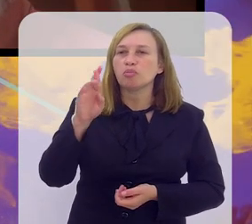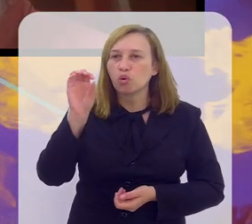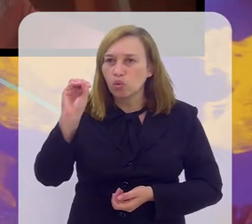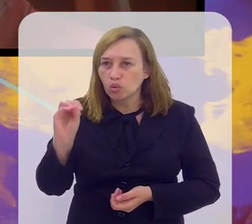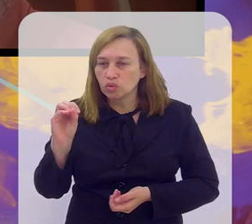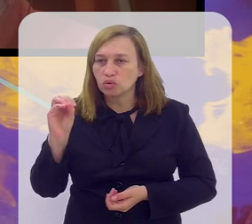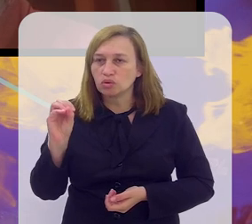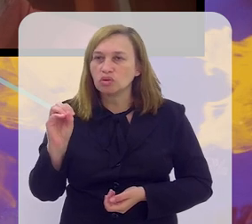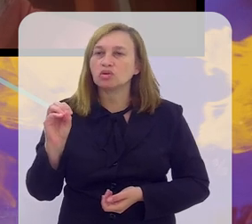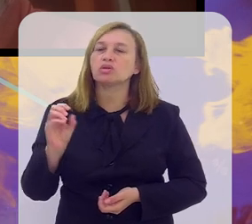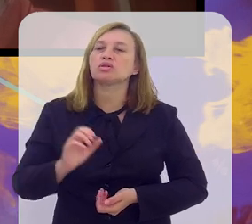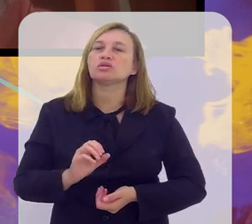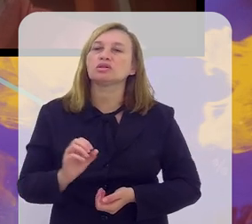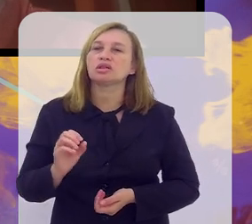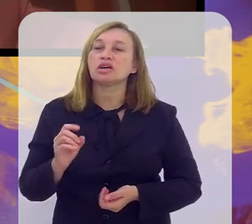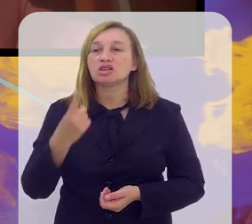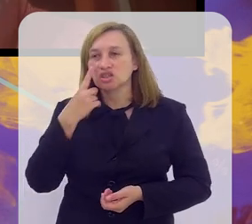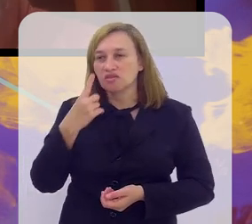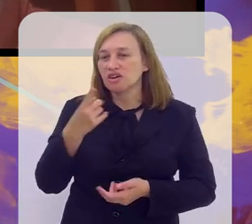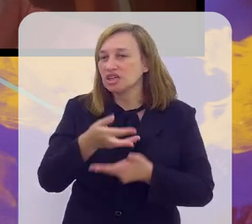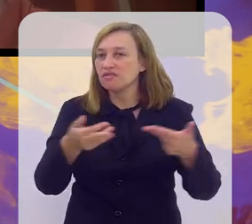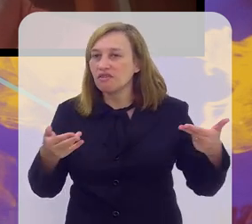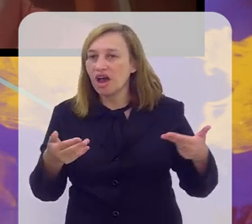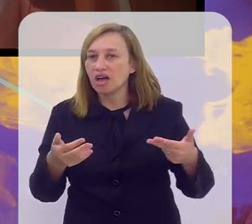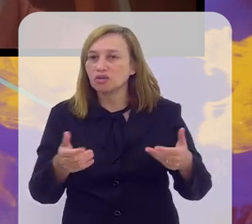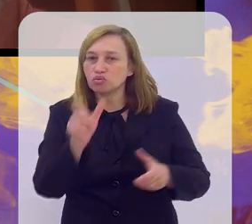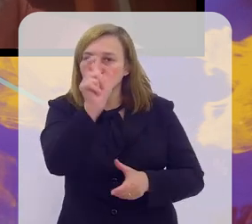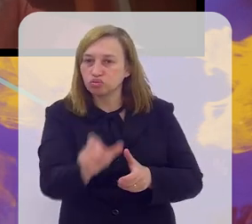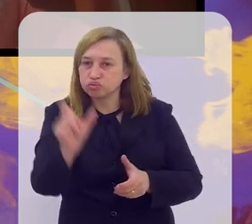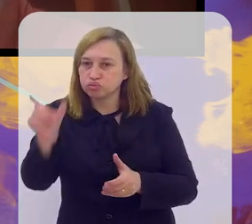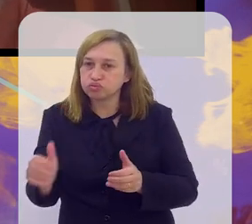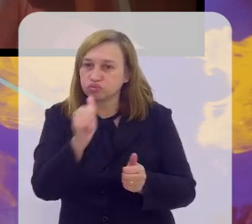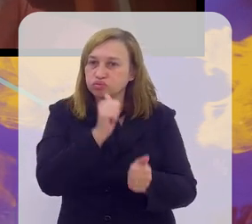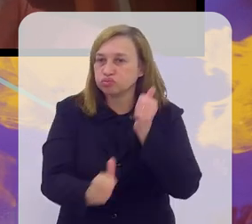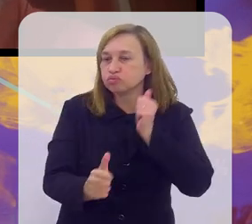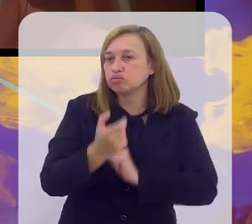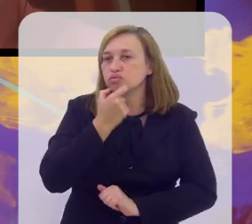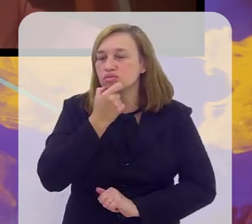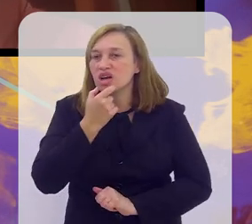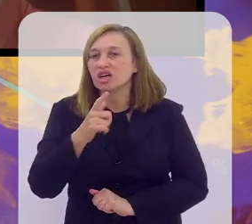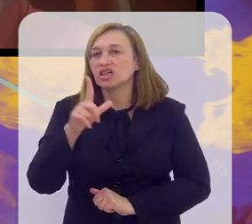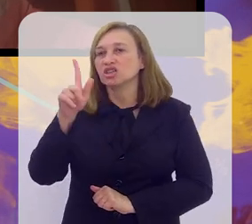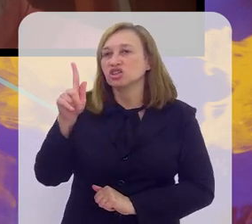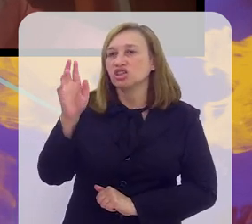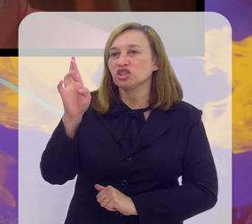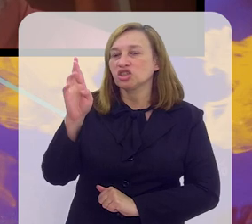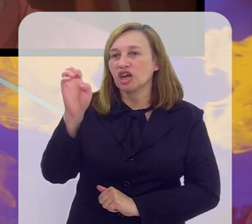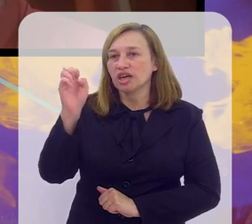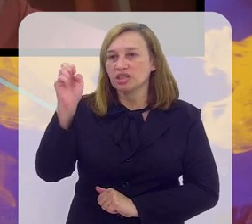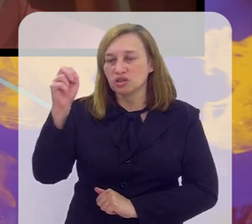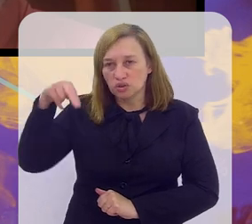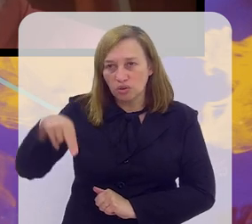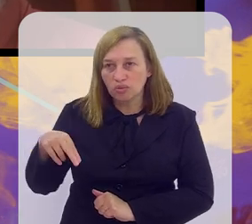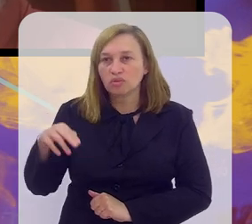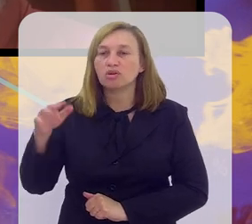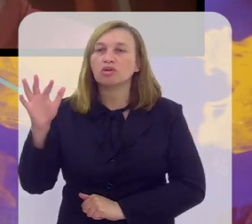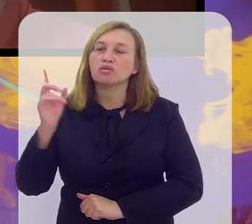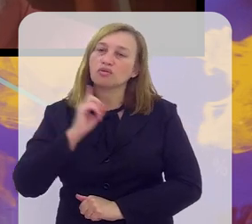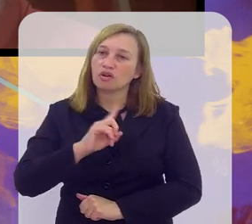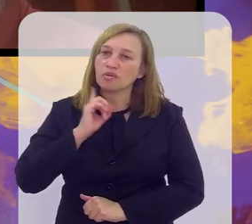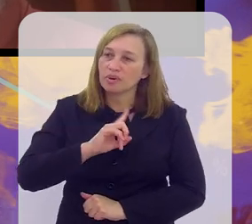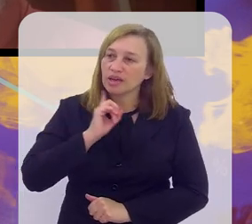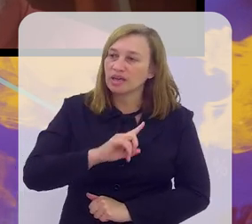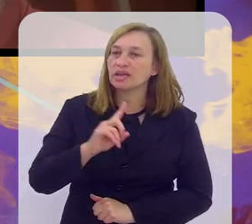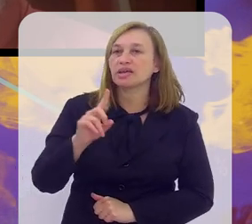United, Bruno Guimarães do Newcastle, a gente vê que tem muito jogador de futebol inglês, Gerson do Flamengo, Rafael Veiga do Palmeiras.